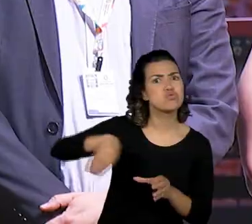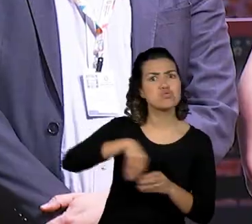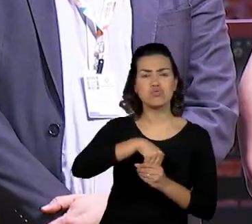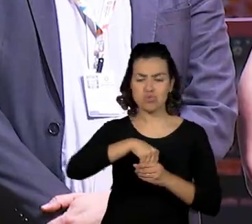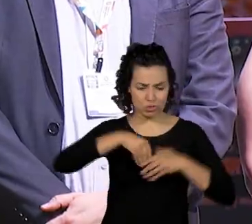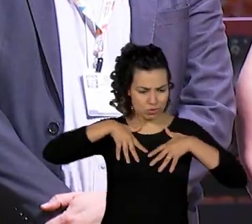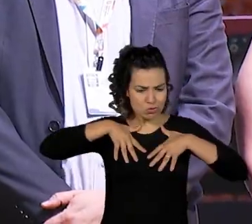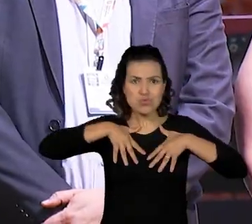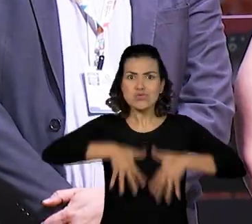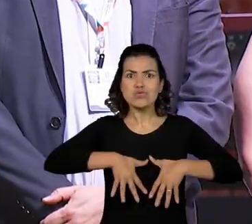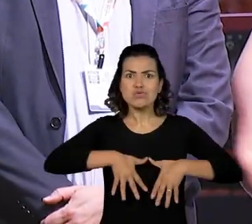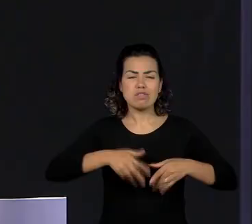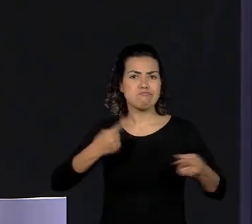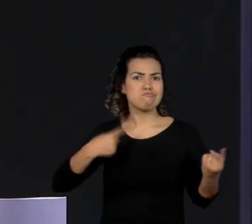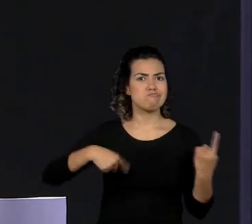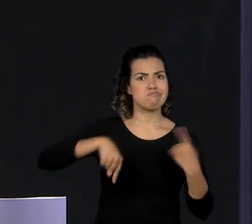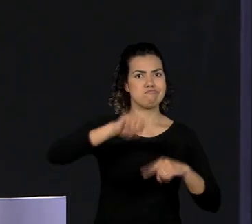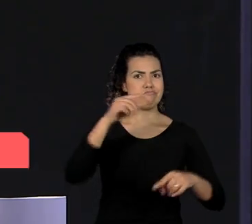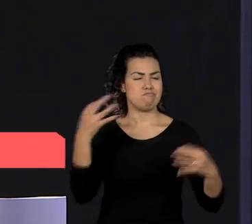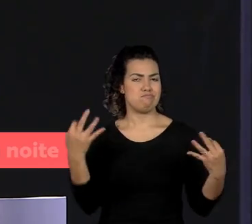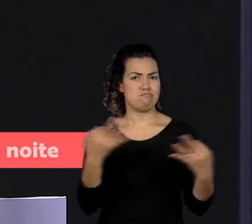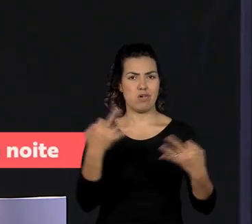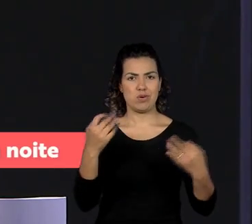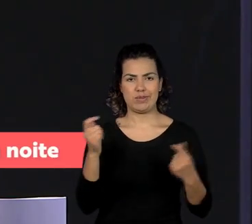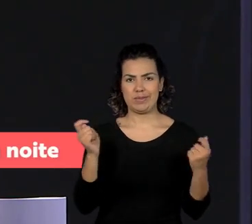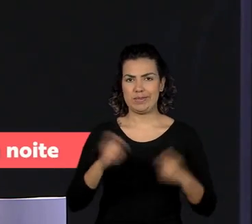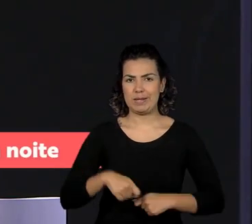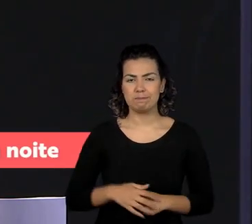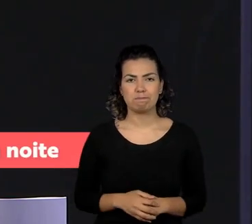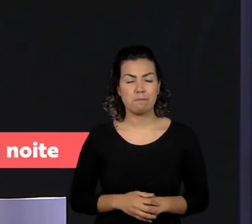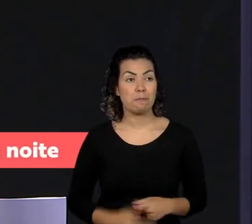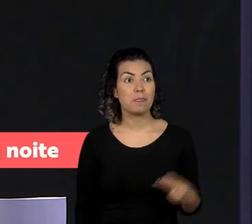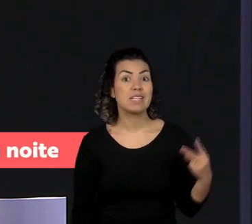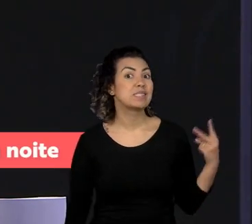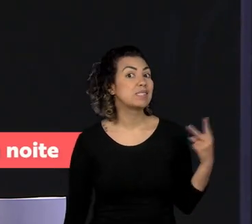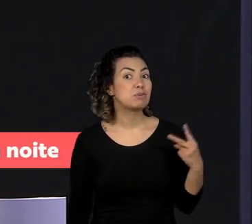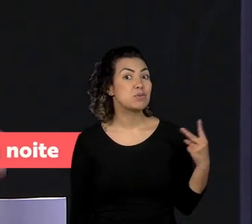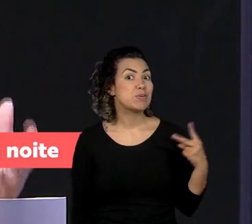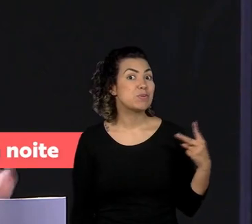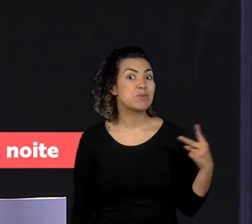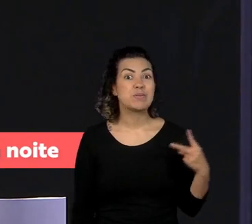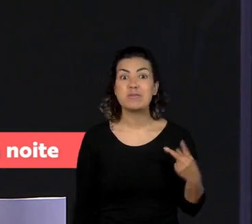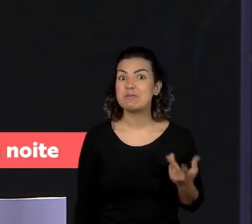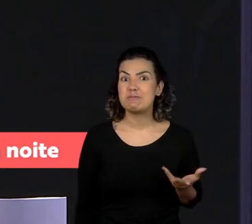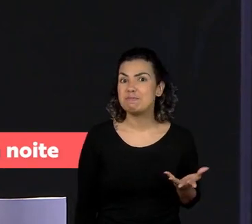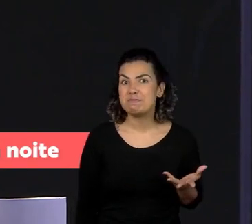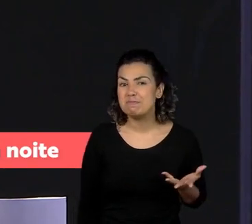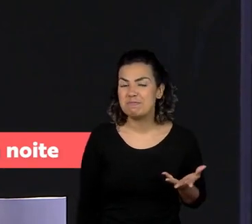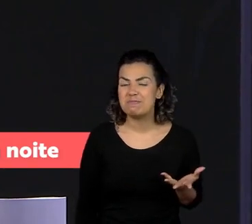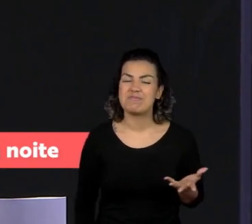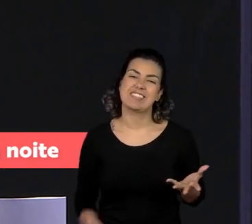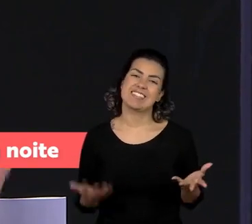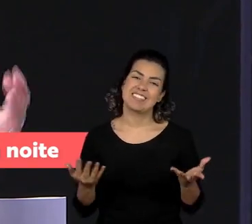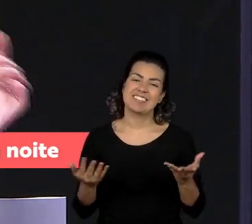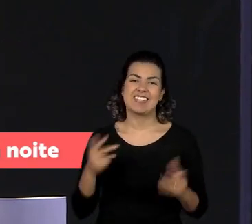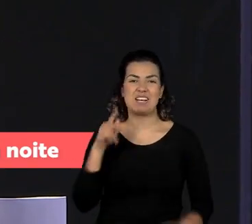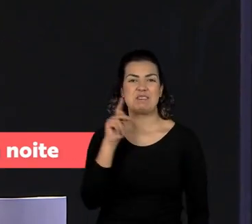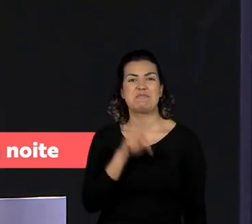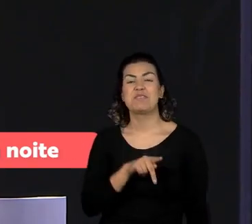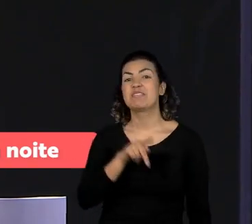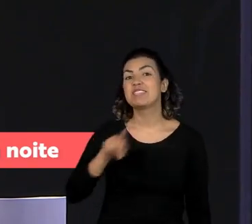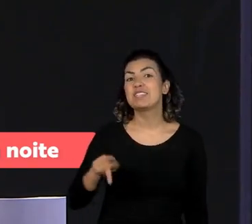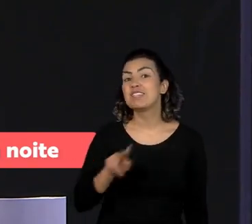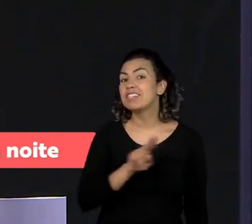atingir o êxito. E o nosso segundo colocado é a professora